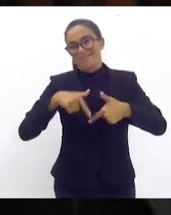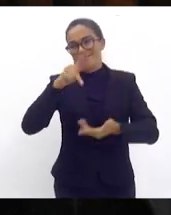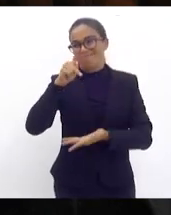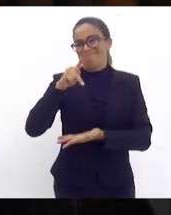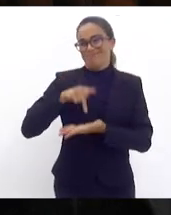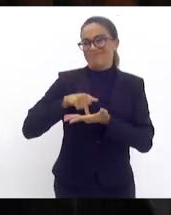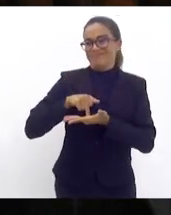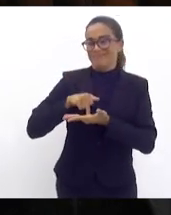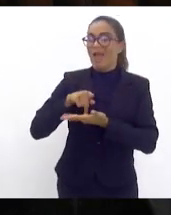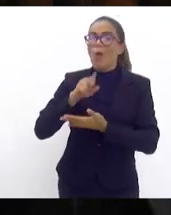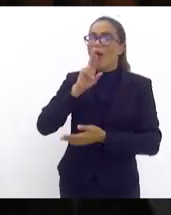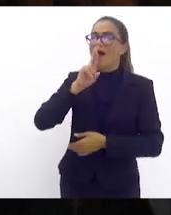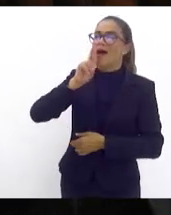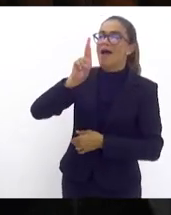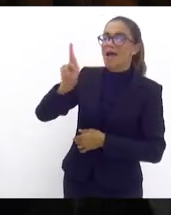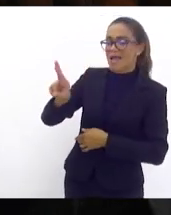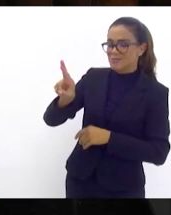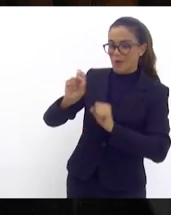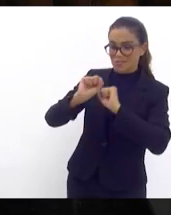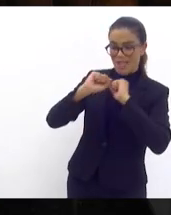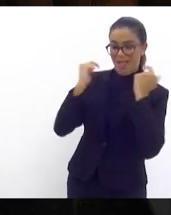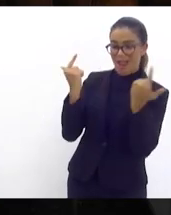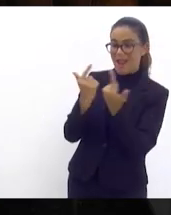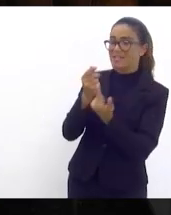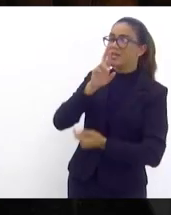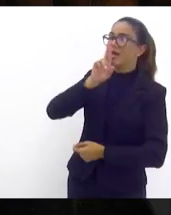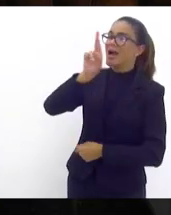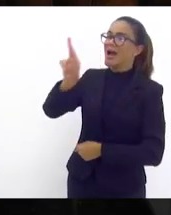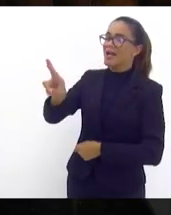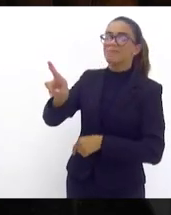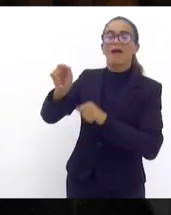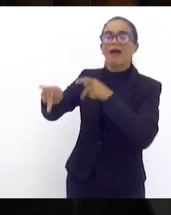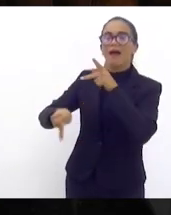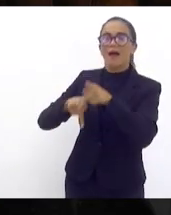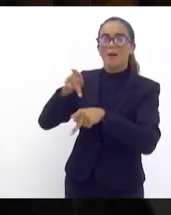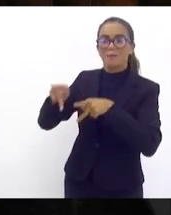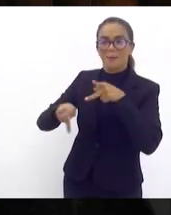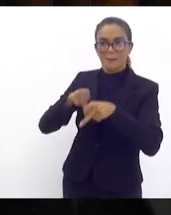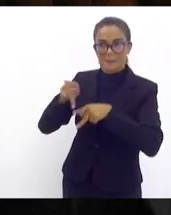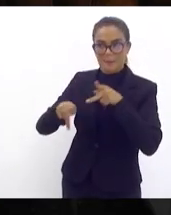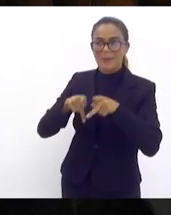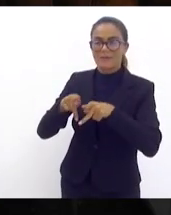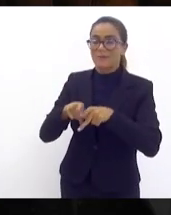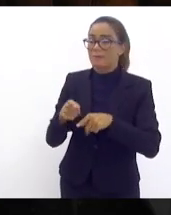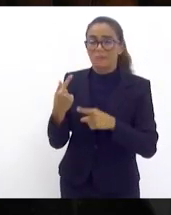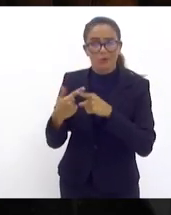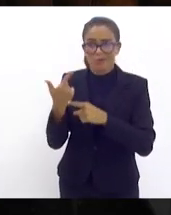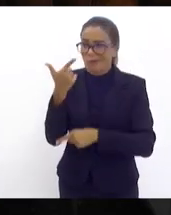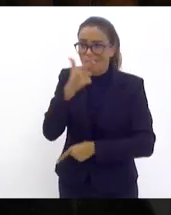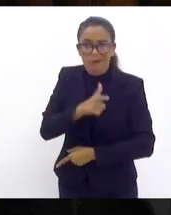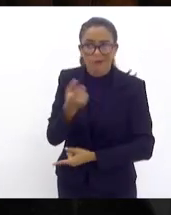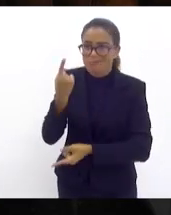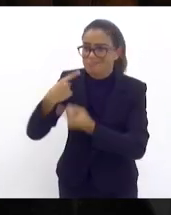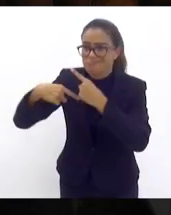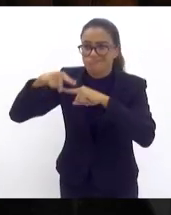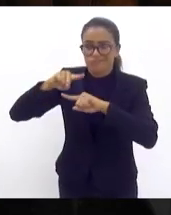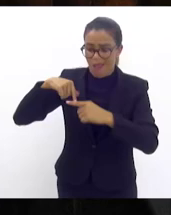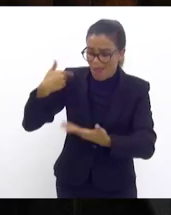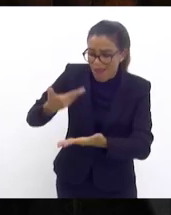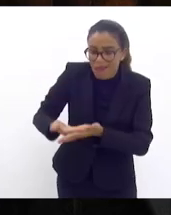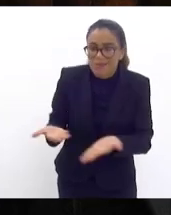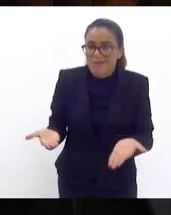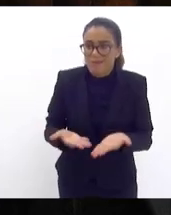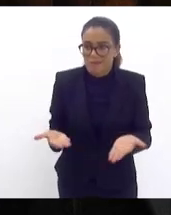é uma resposta dessa casa direta a população que hoje não se recuperou e precisa do